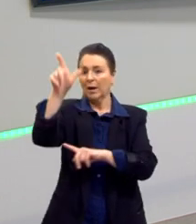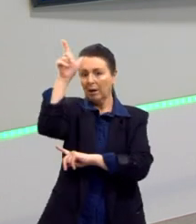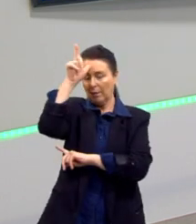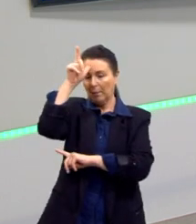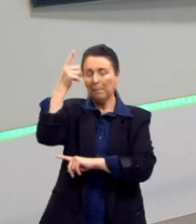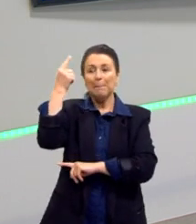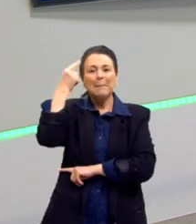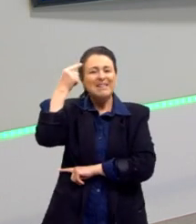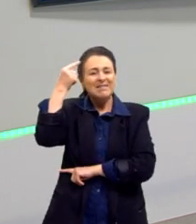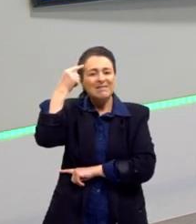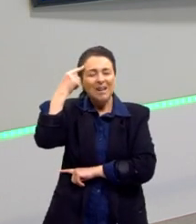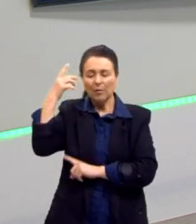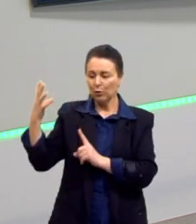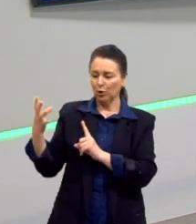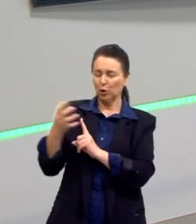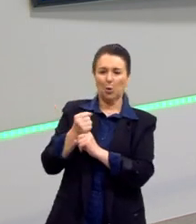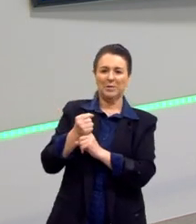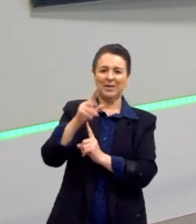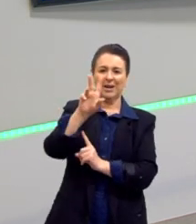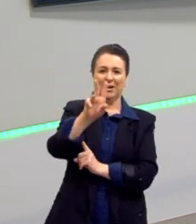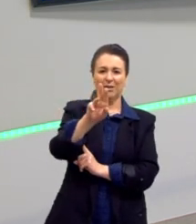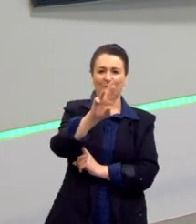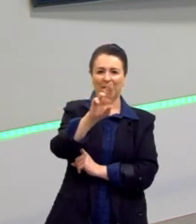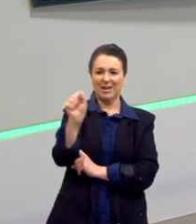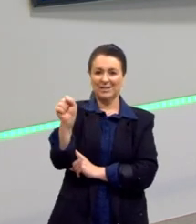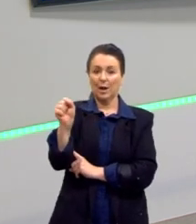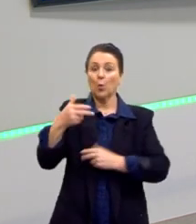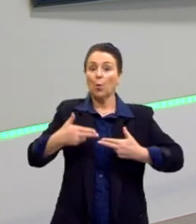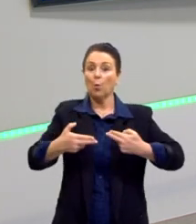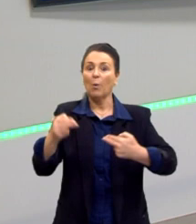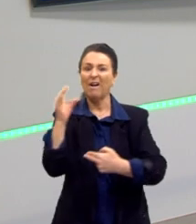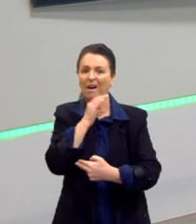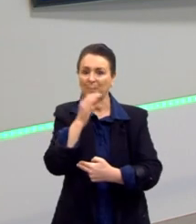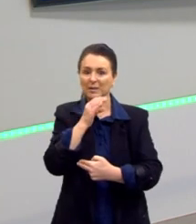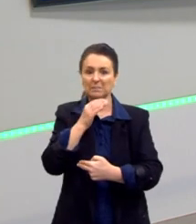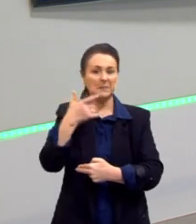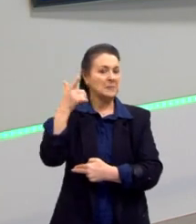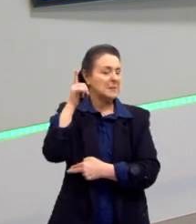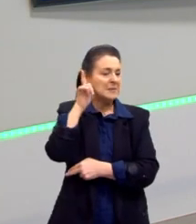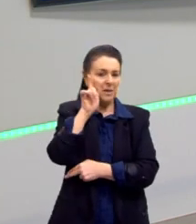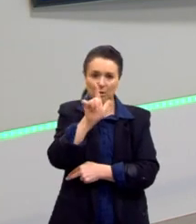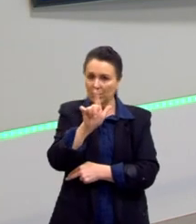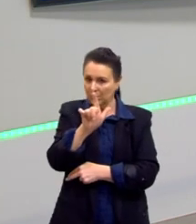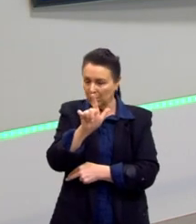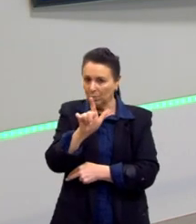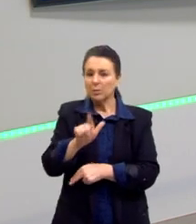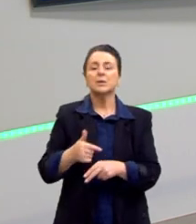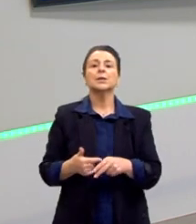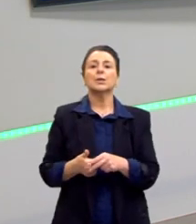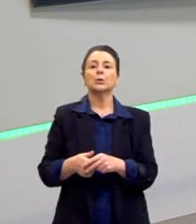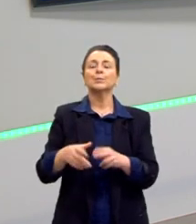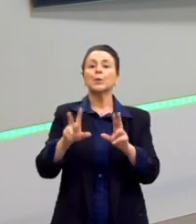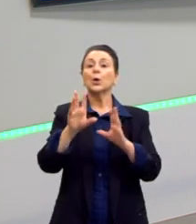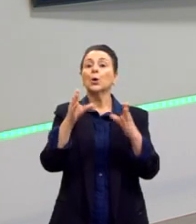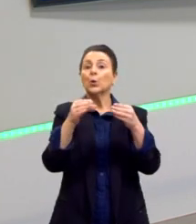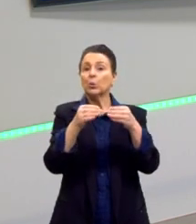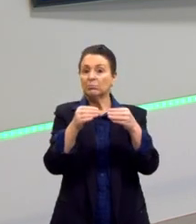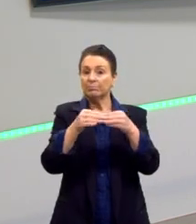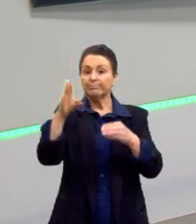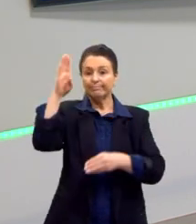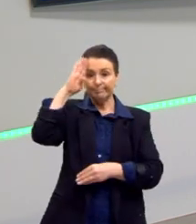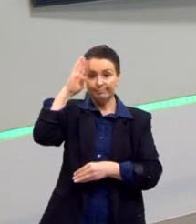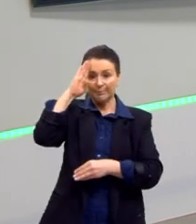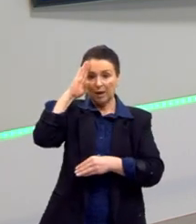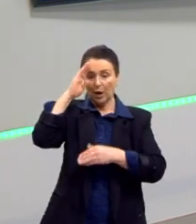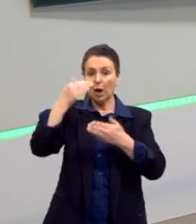iam dominar facinho a União Soviética, com a Brits Creek. Não conseguiram. Pouco a pouco, os soviéticos começam a empurrar os